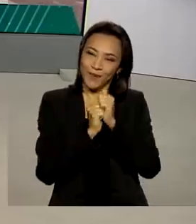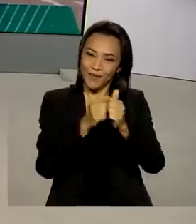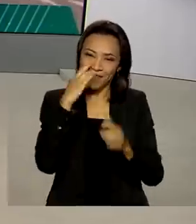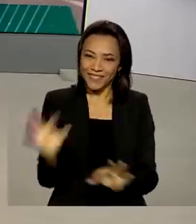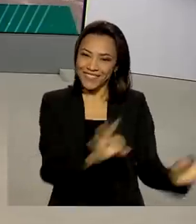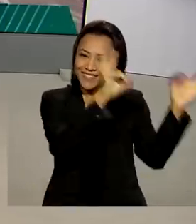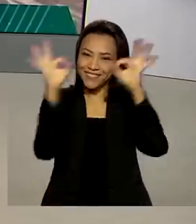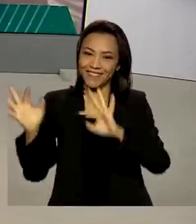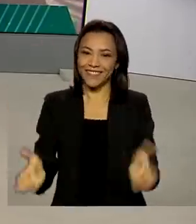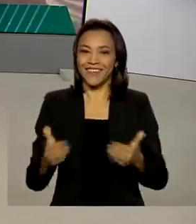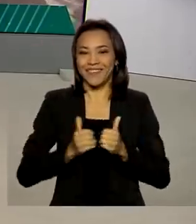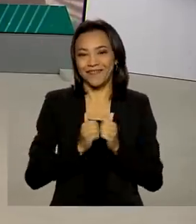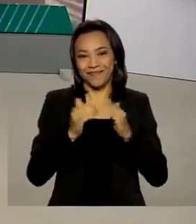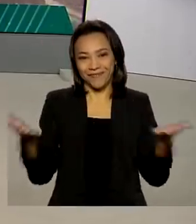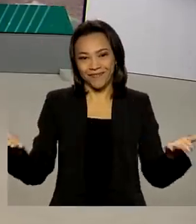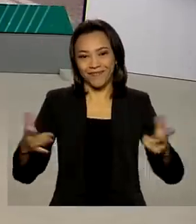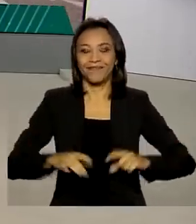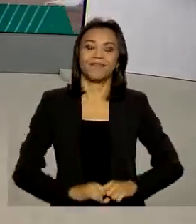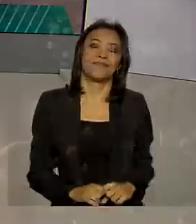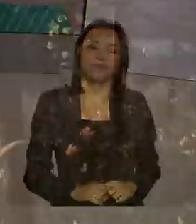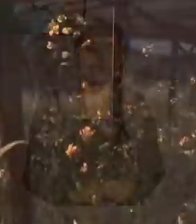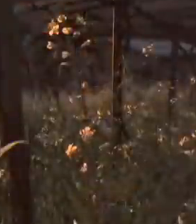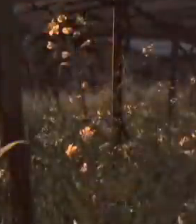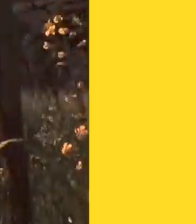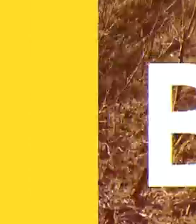gente, o Brasil em Dia está só começando.